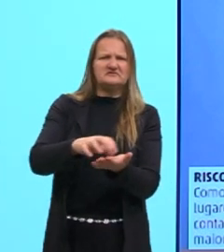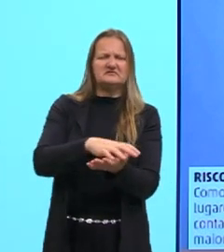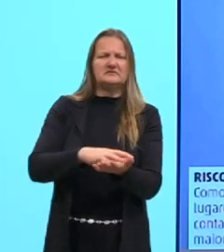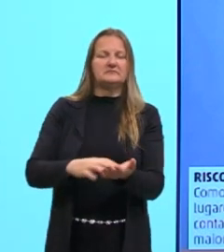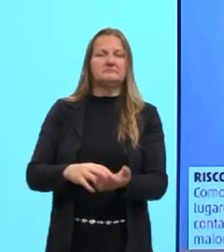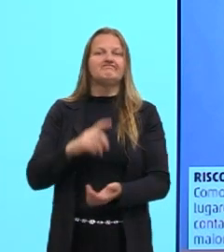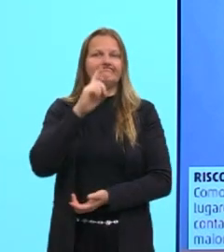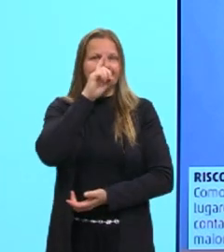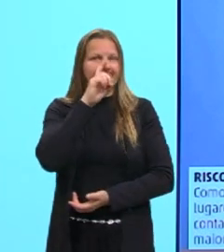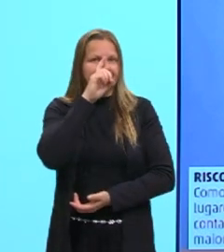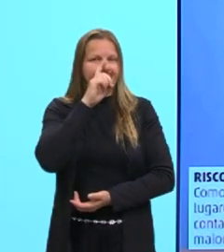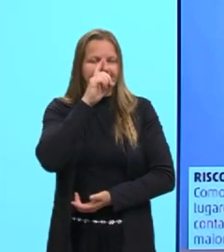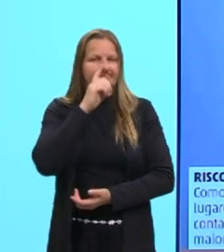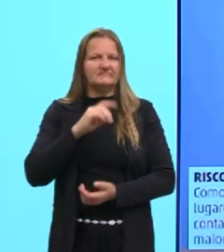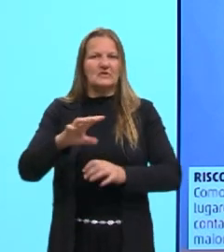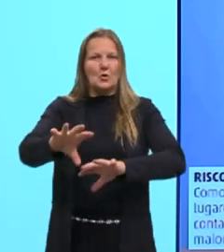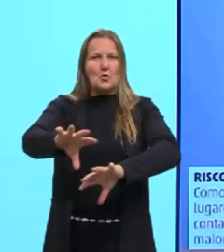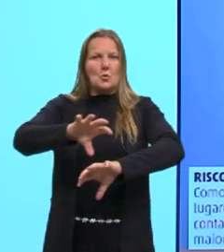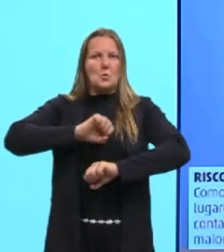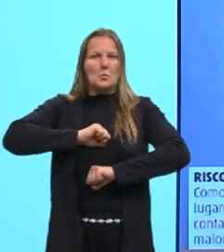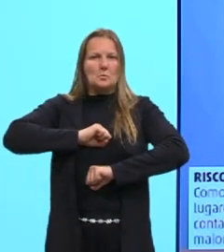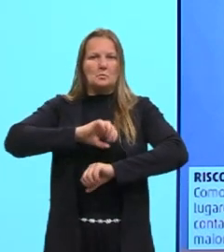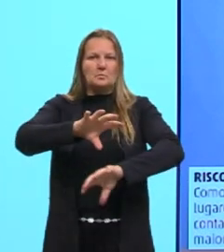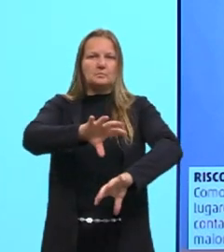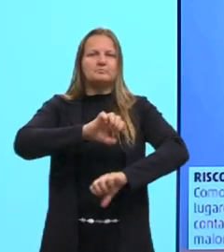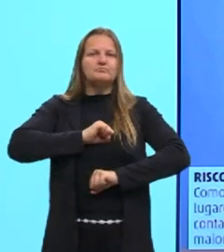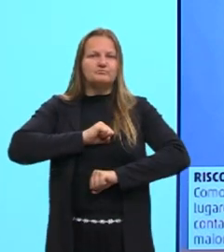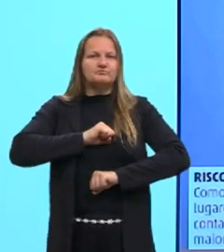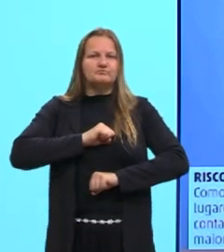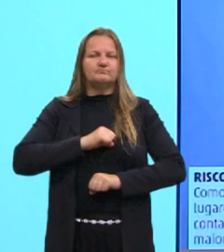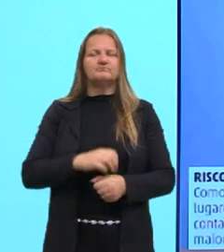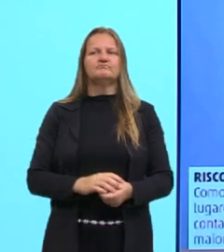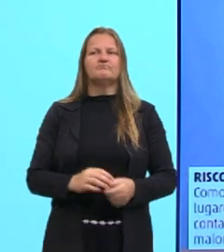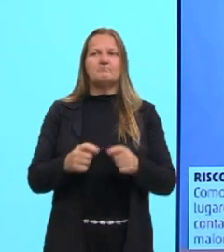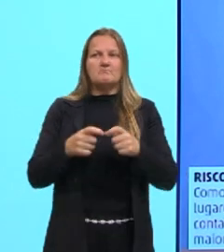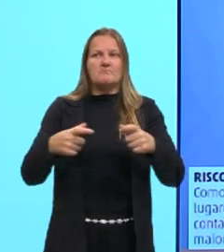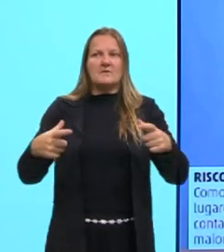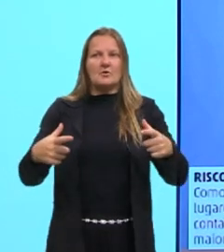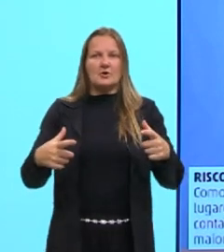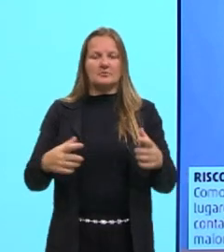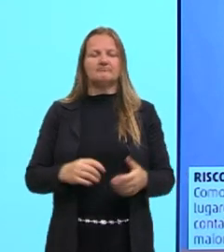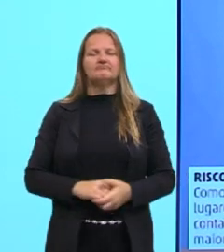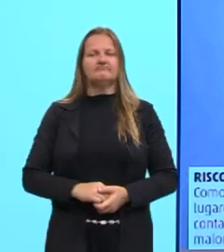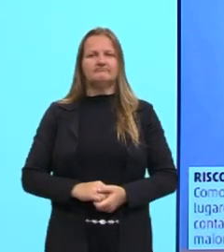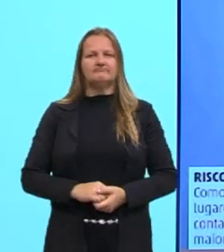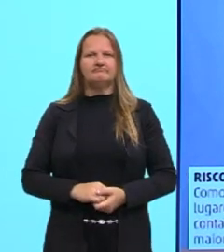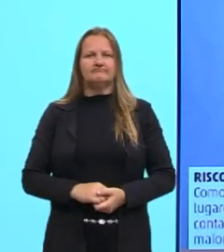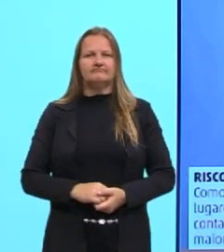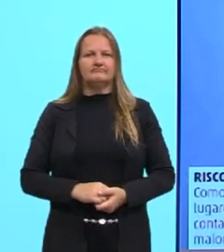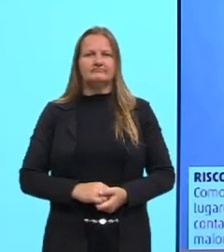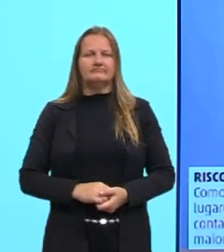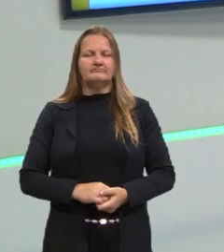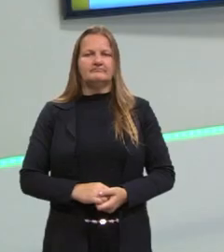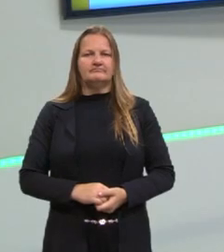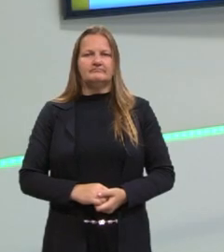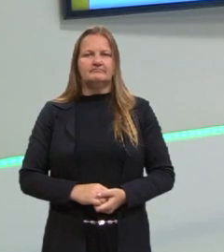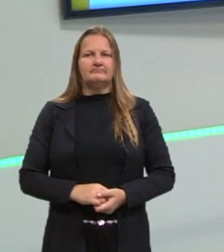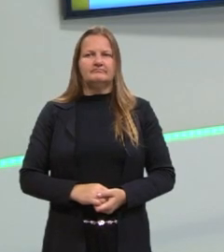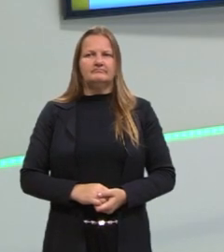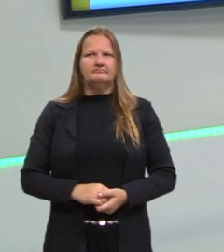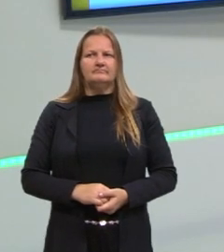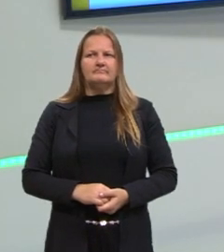risco de contaminação. Porque também, geralmente, há um fluxo maior, grande de pessoas. Um fluxo grande, um fluxo maior de pessoas.